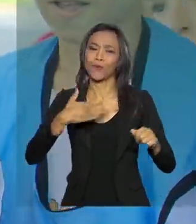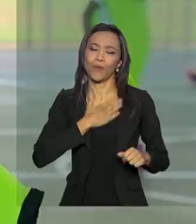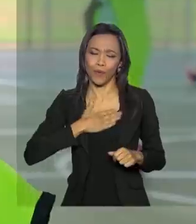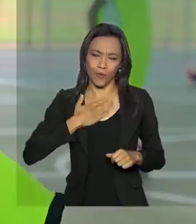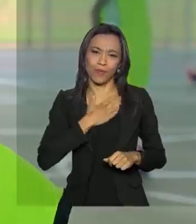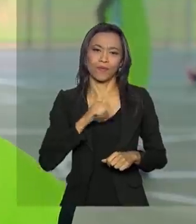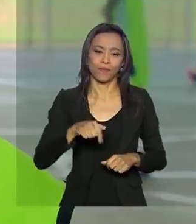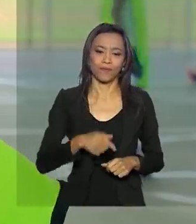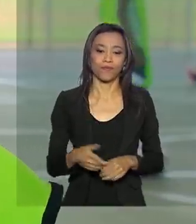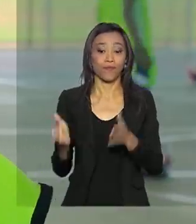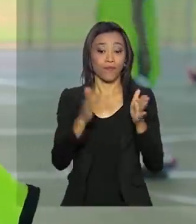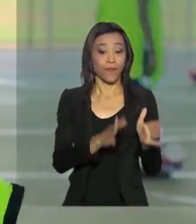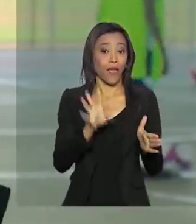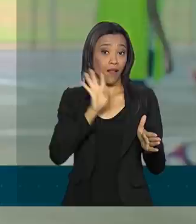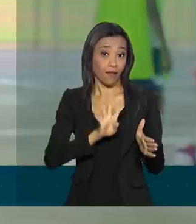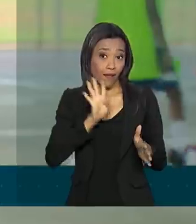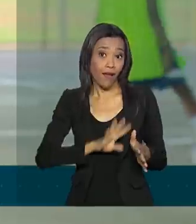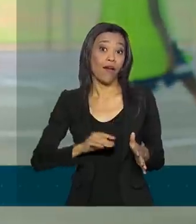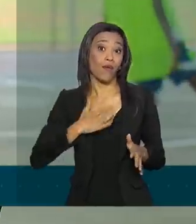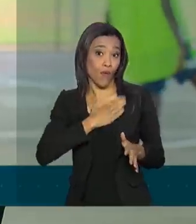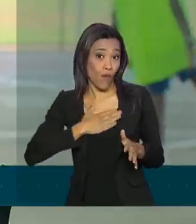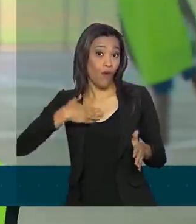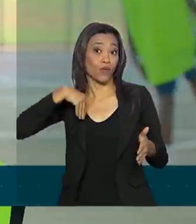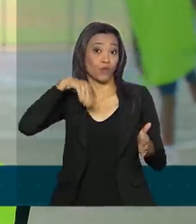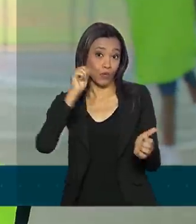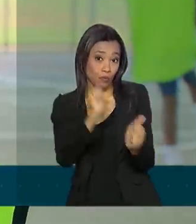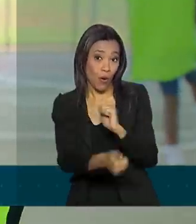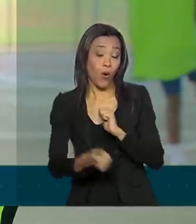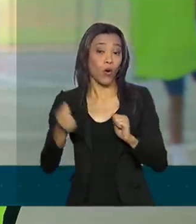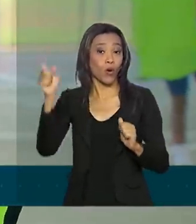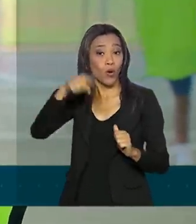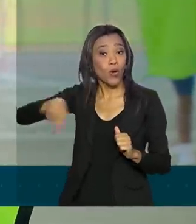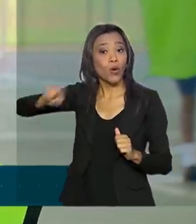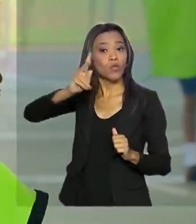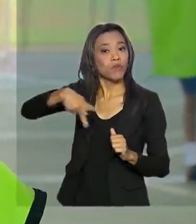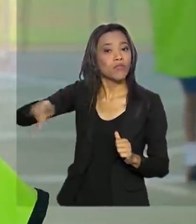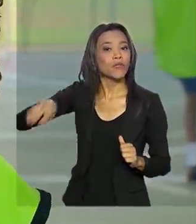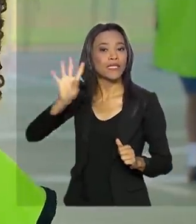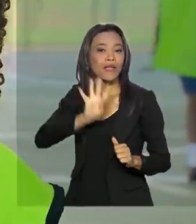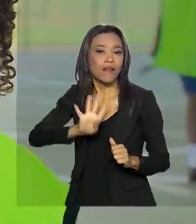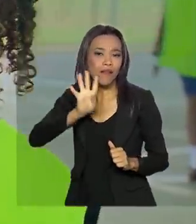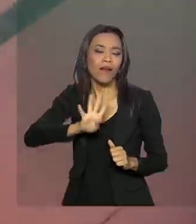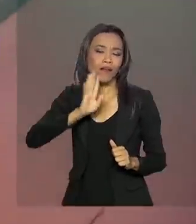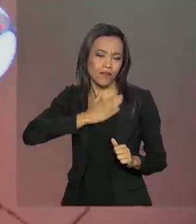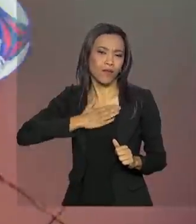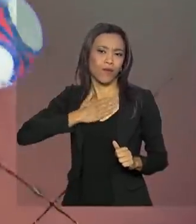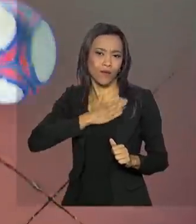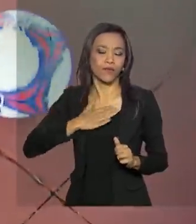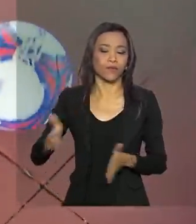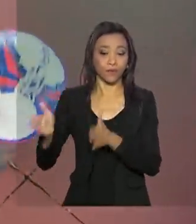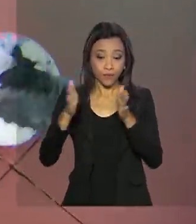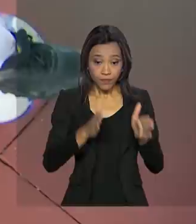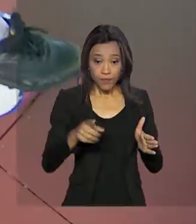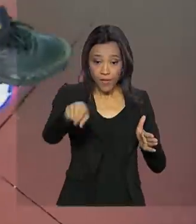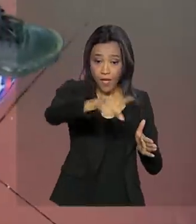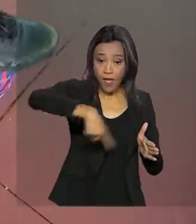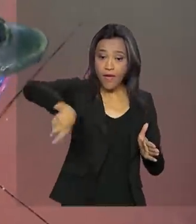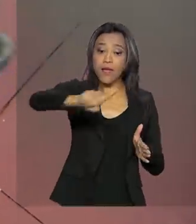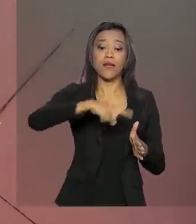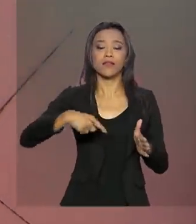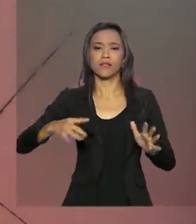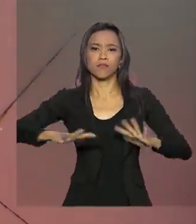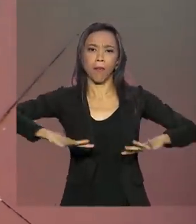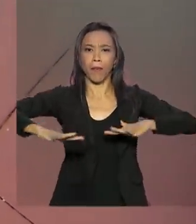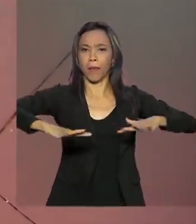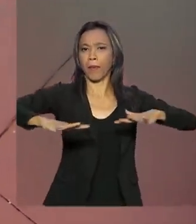outra coisa. É muito legal. Eu gosto dos esportes. Os professores são muito legais também. Eu gosto. As atividades fazem parte do